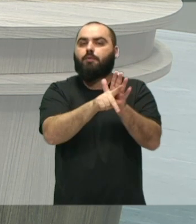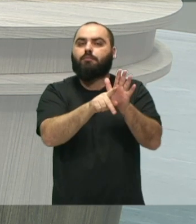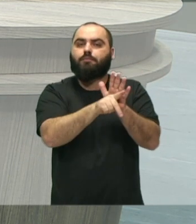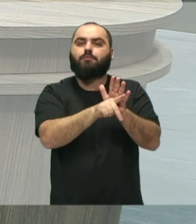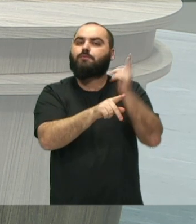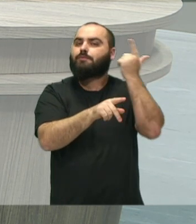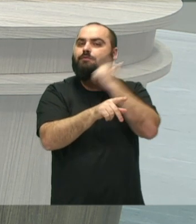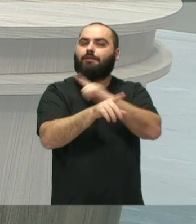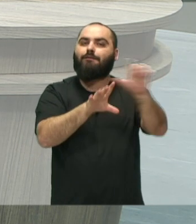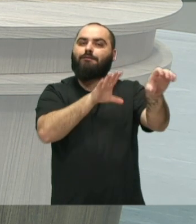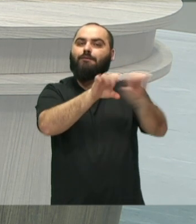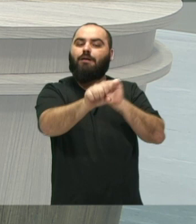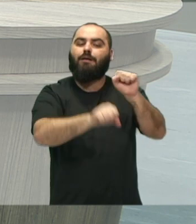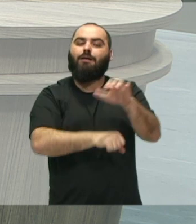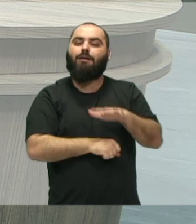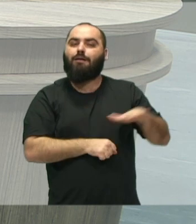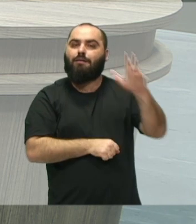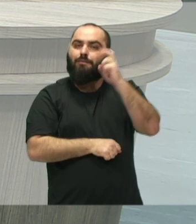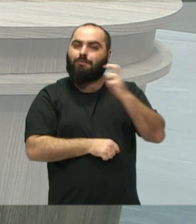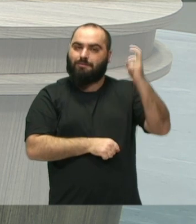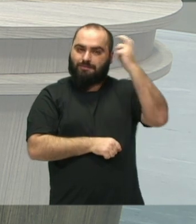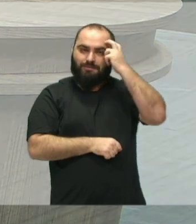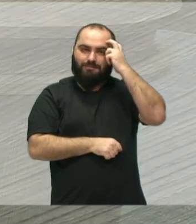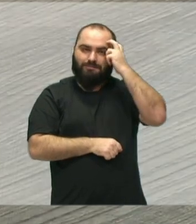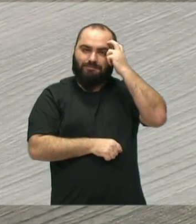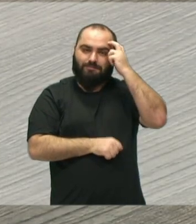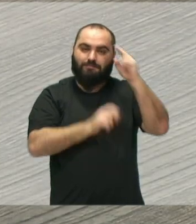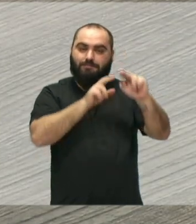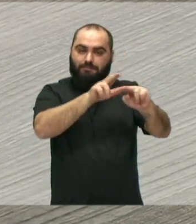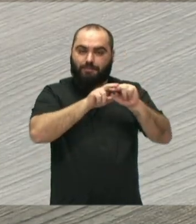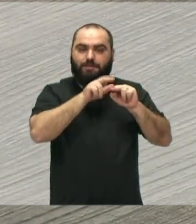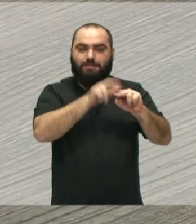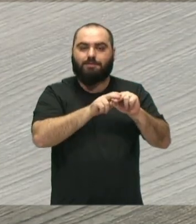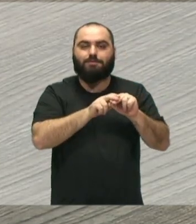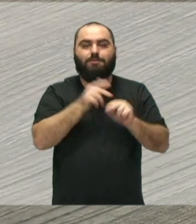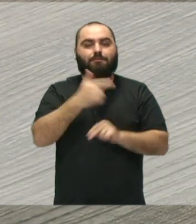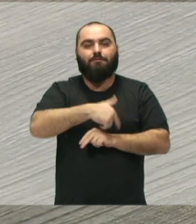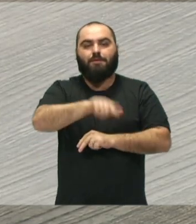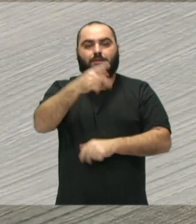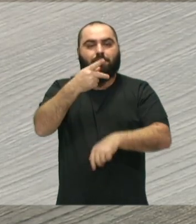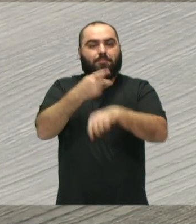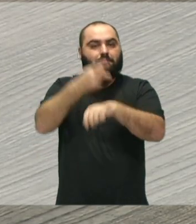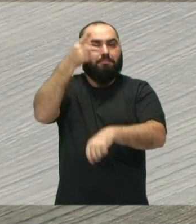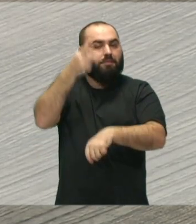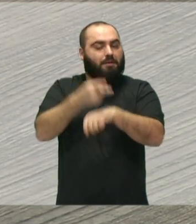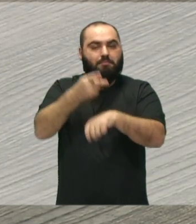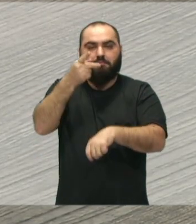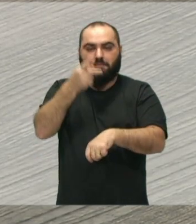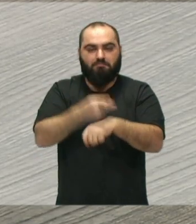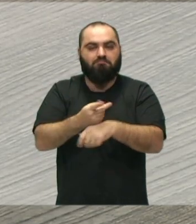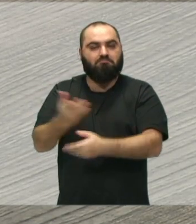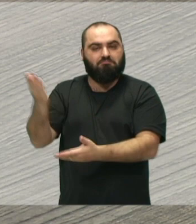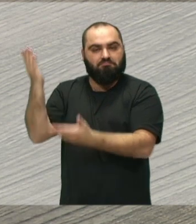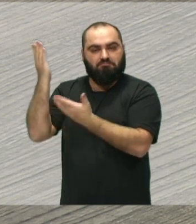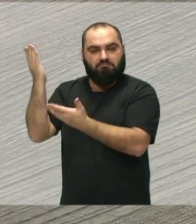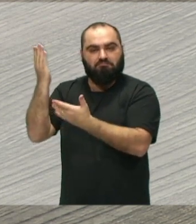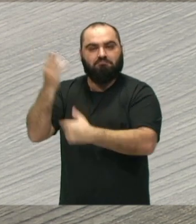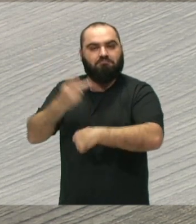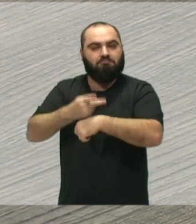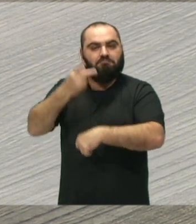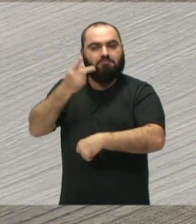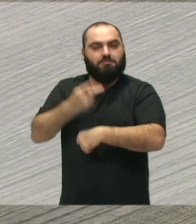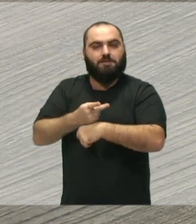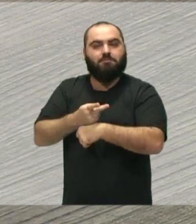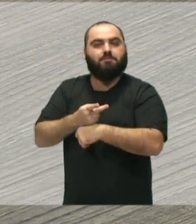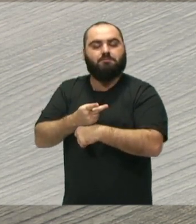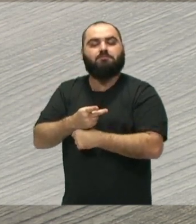na área da cultura. Então, o Conservatório foi premiado em primeiro lugar nessa categoria, desses municípios que